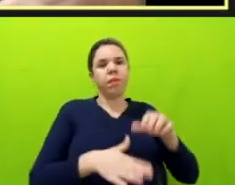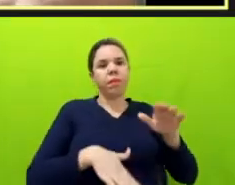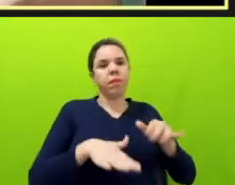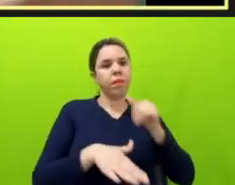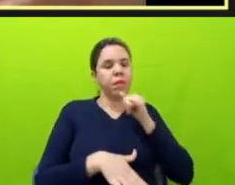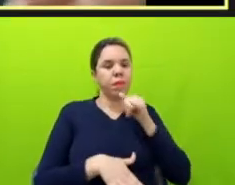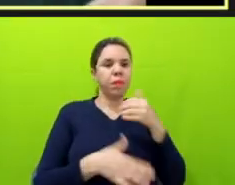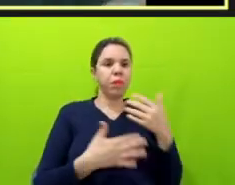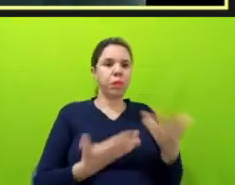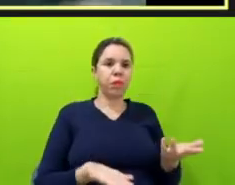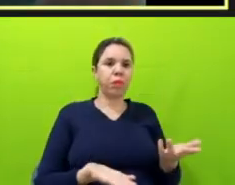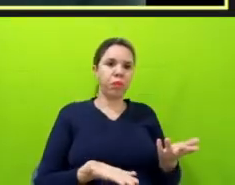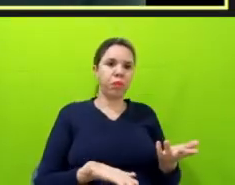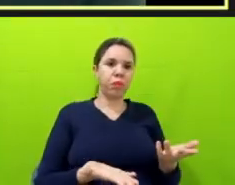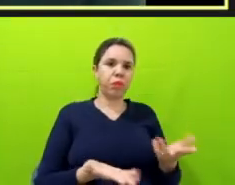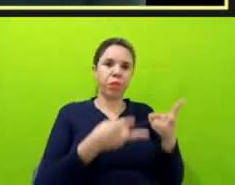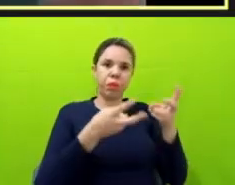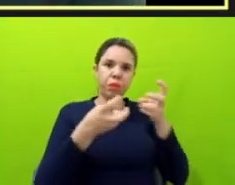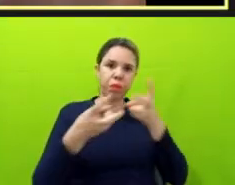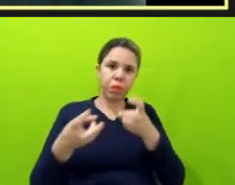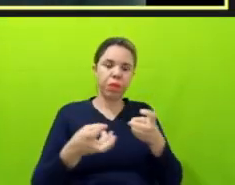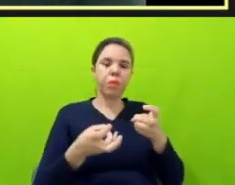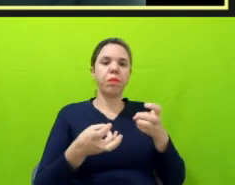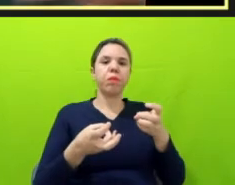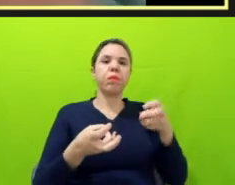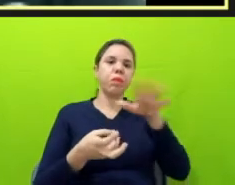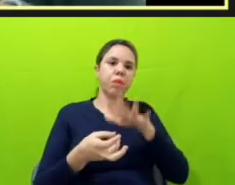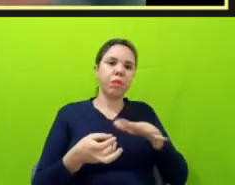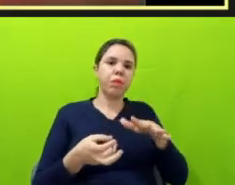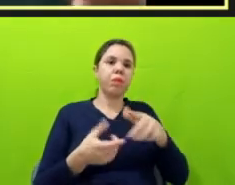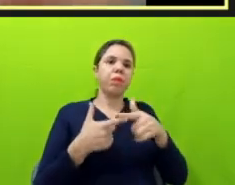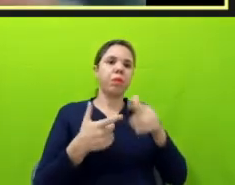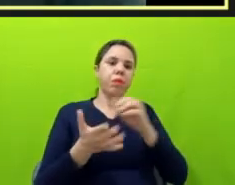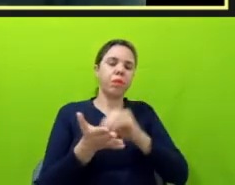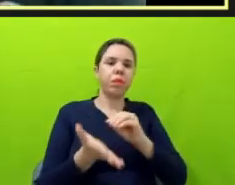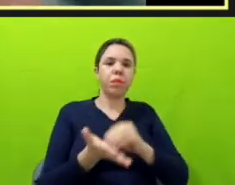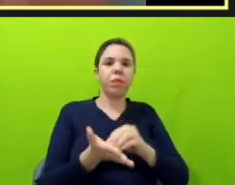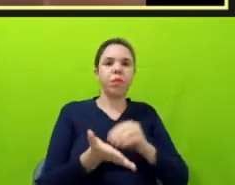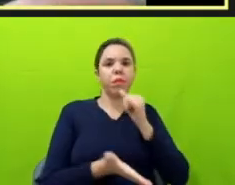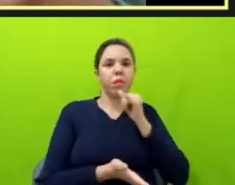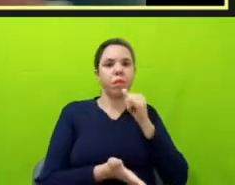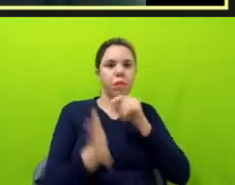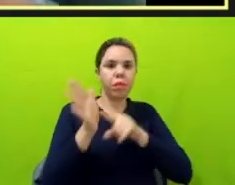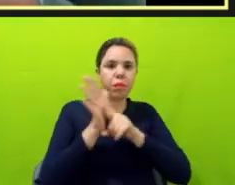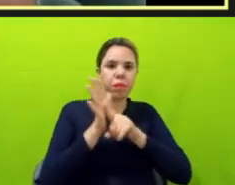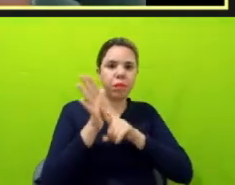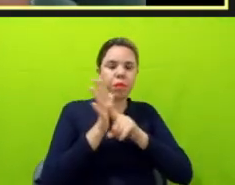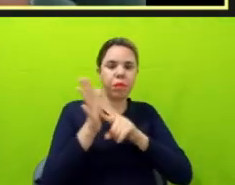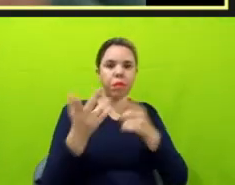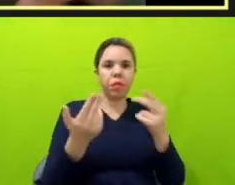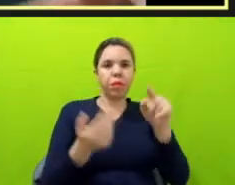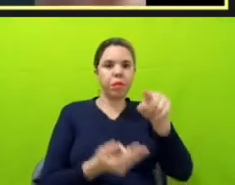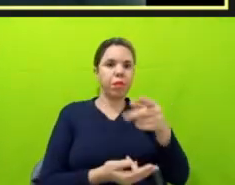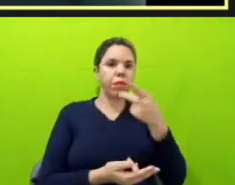então a gente percebe o quão generalizada é a precariedade, por exemplo, dos dados, como você falou, dados